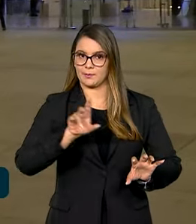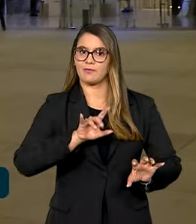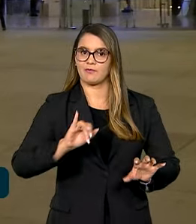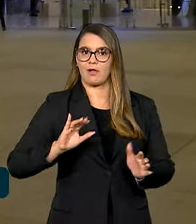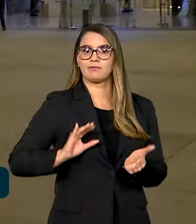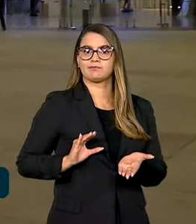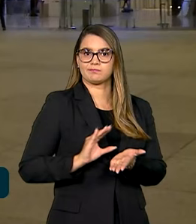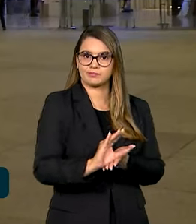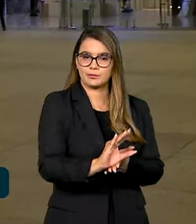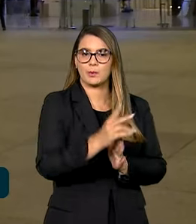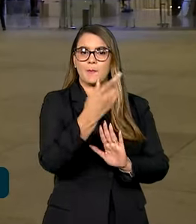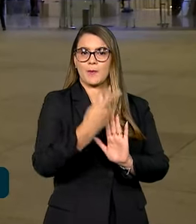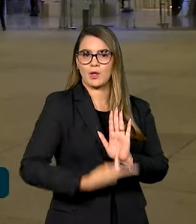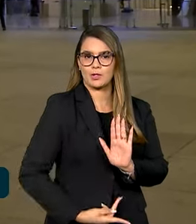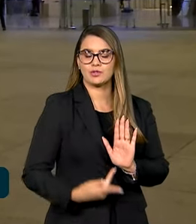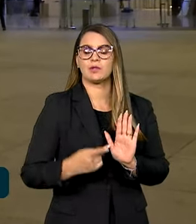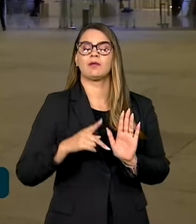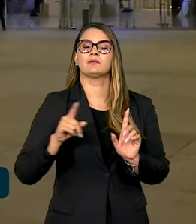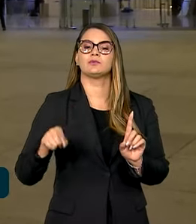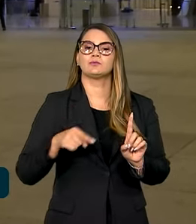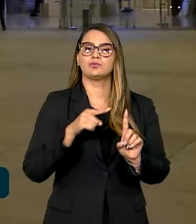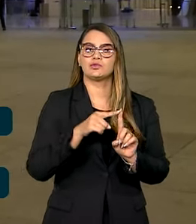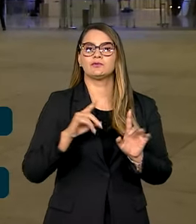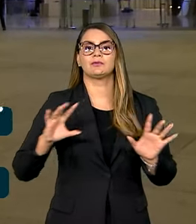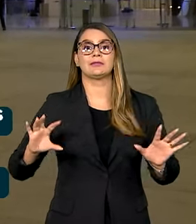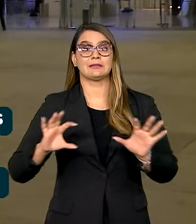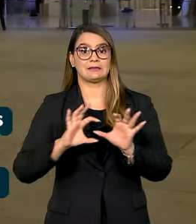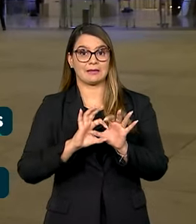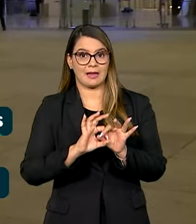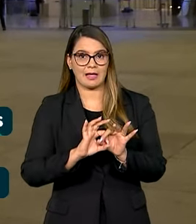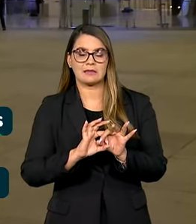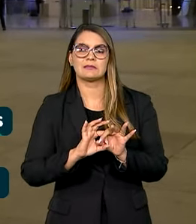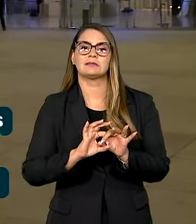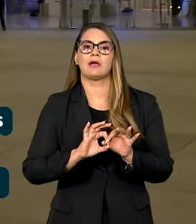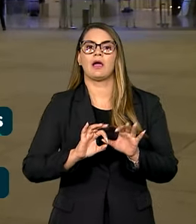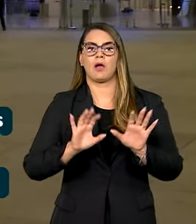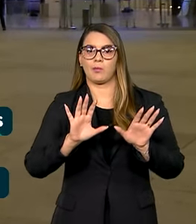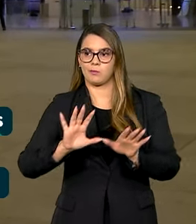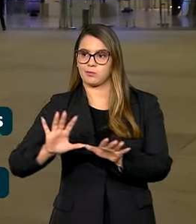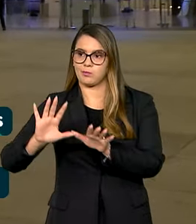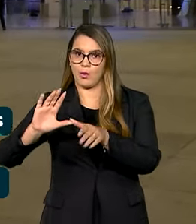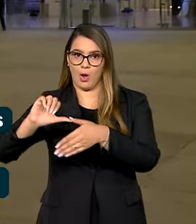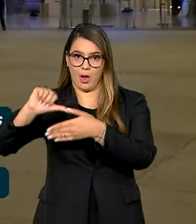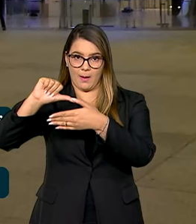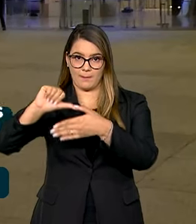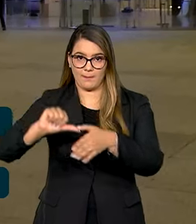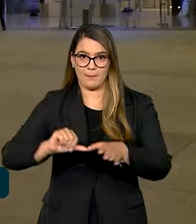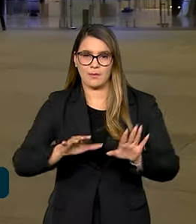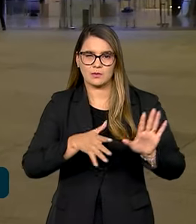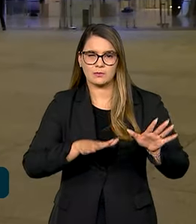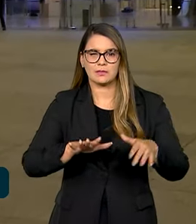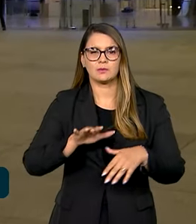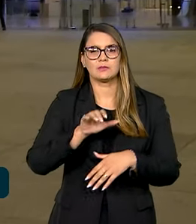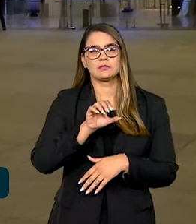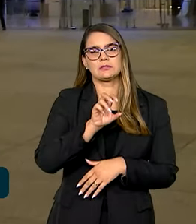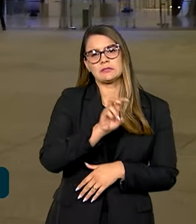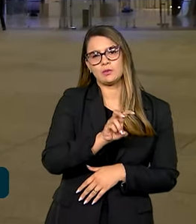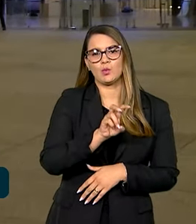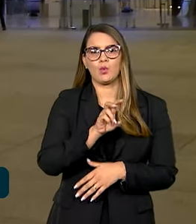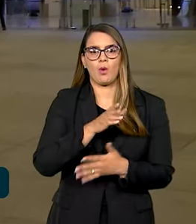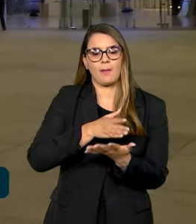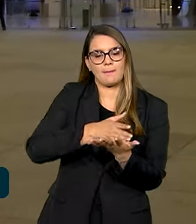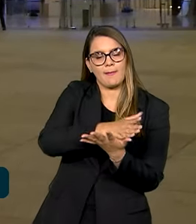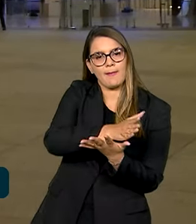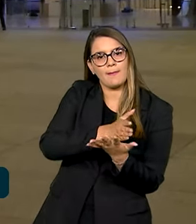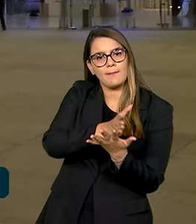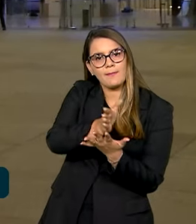financiados projetos visando a integração física do continente sul-americano em um total de cinco rotas